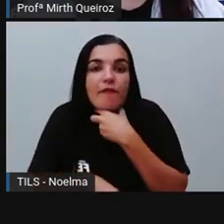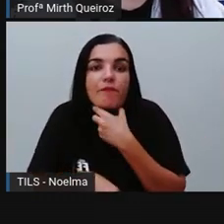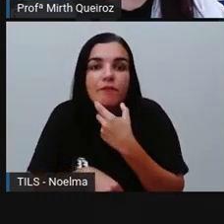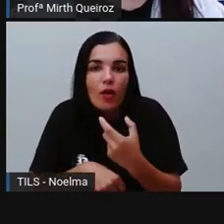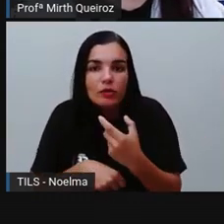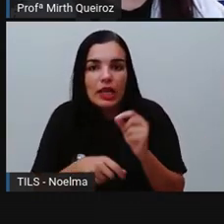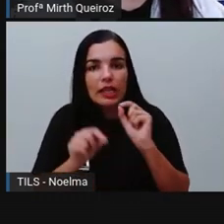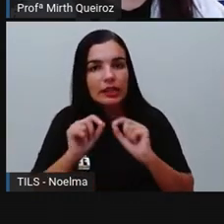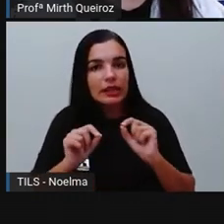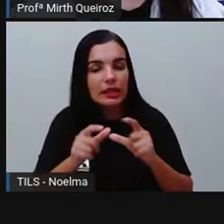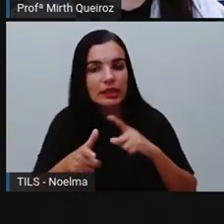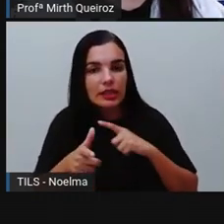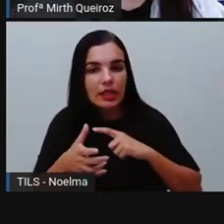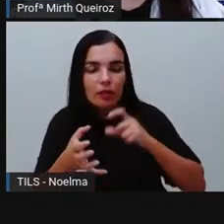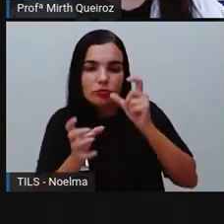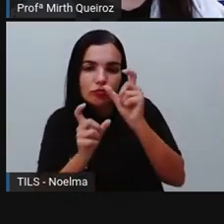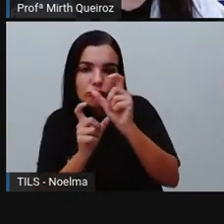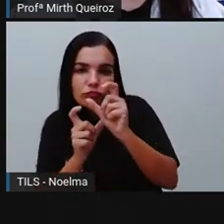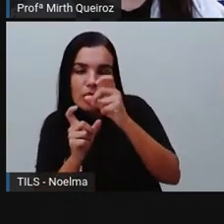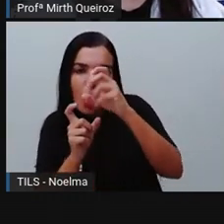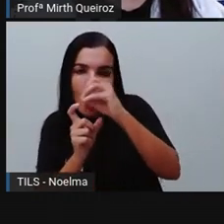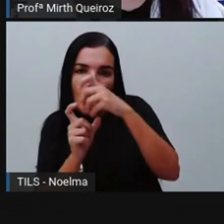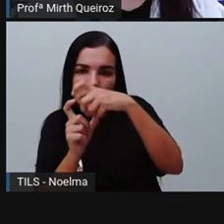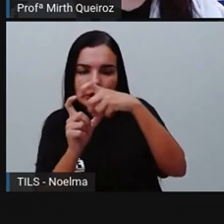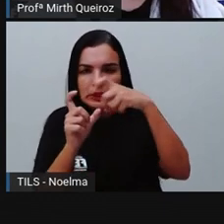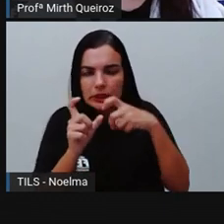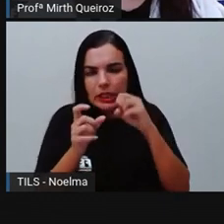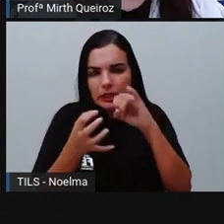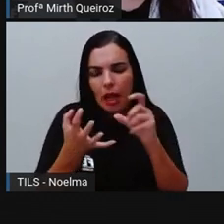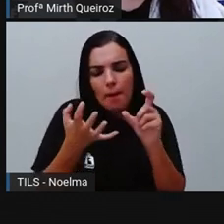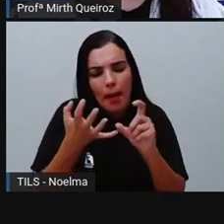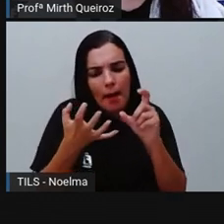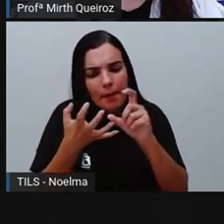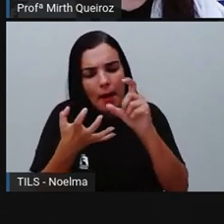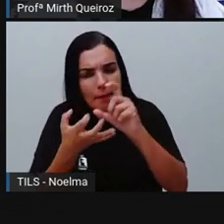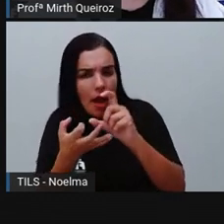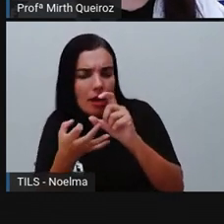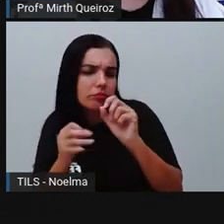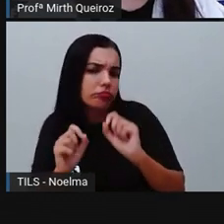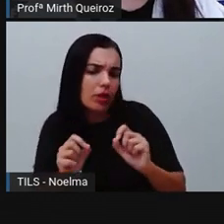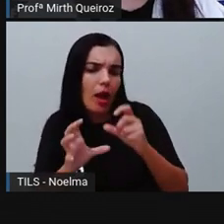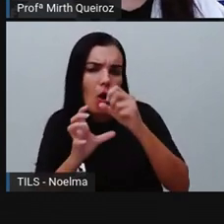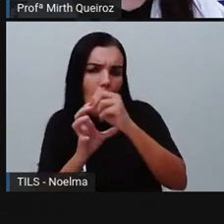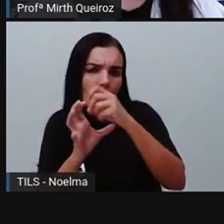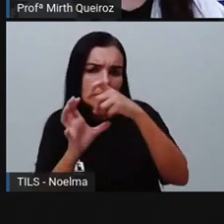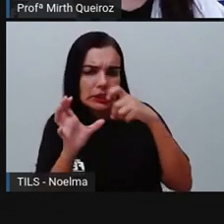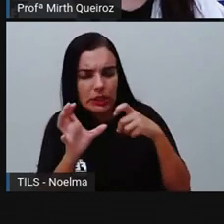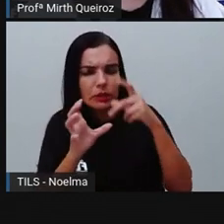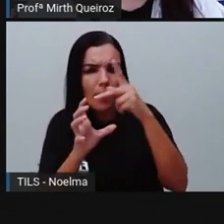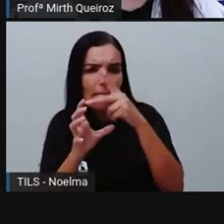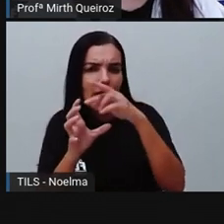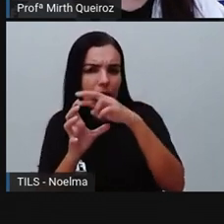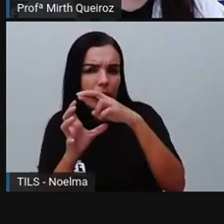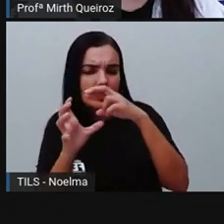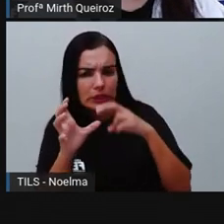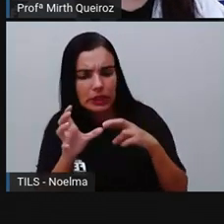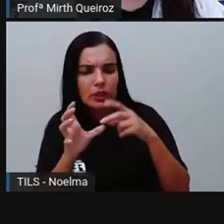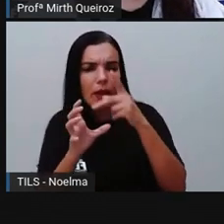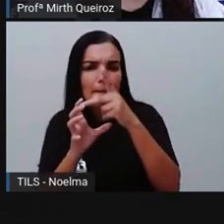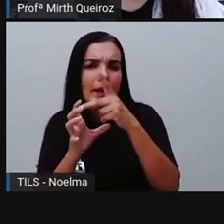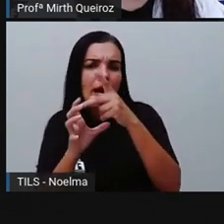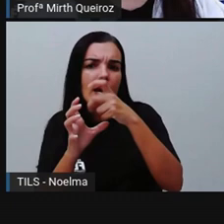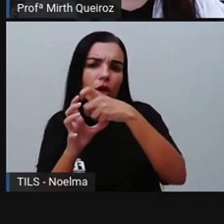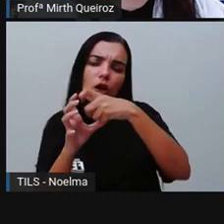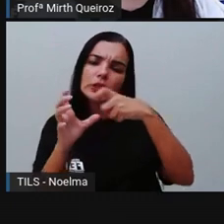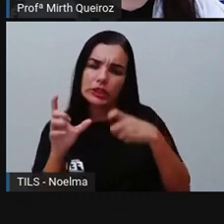sendo classificada de acordo com a posição que ocupa nela. Podendo ser o quê? Paroxítona, oxítona, proparoxítona. Isso vai